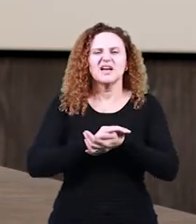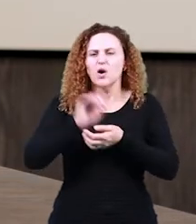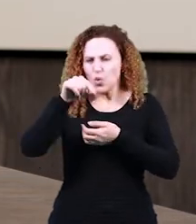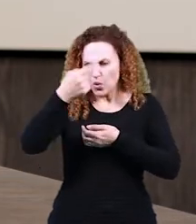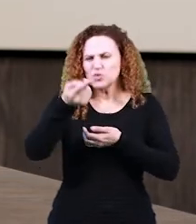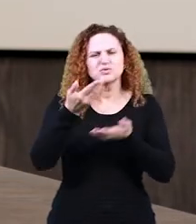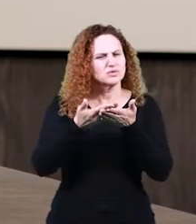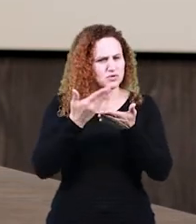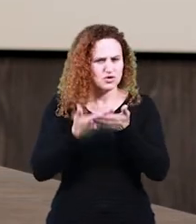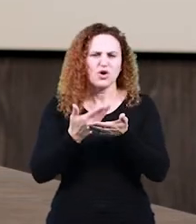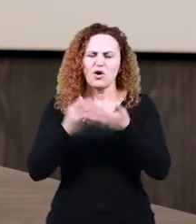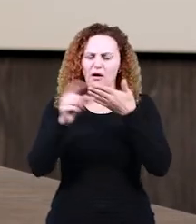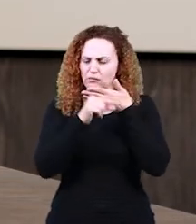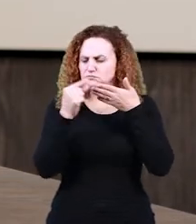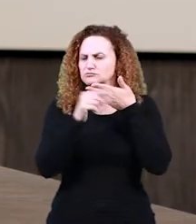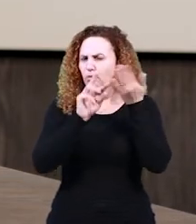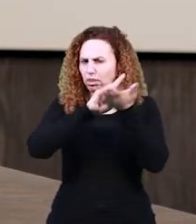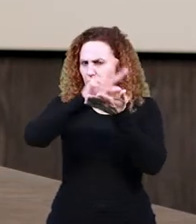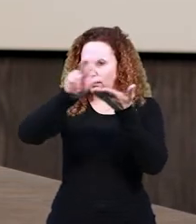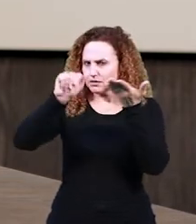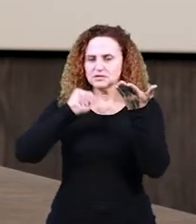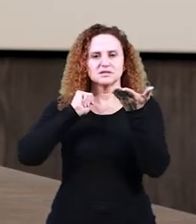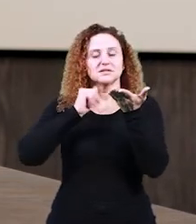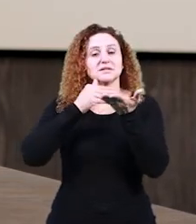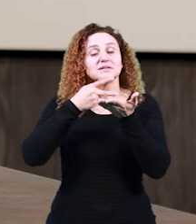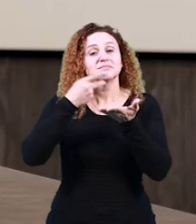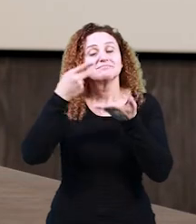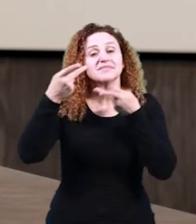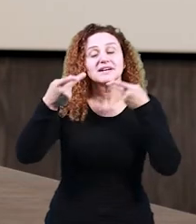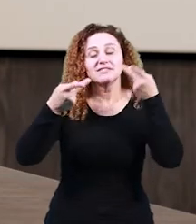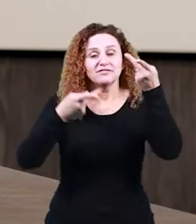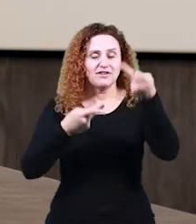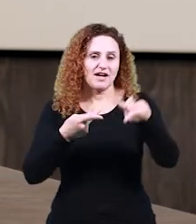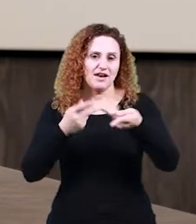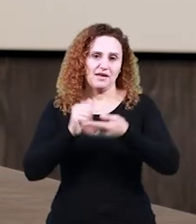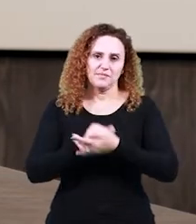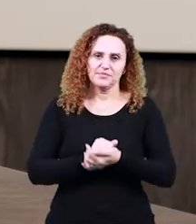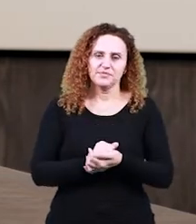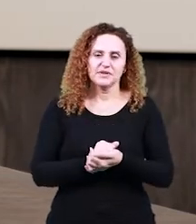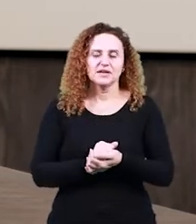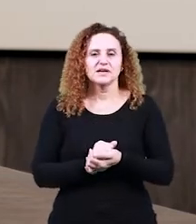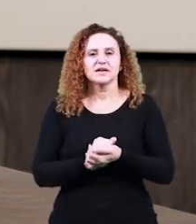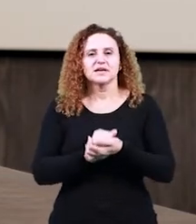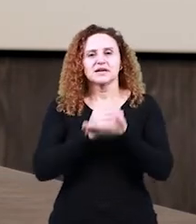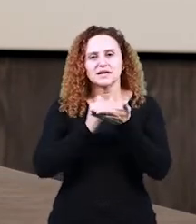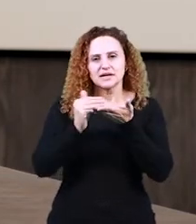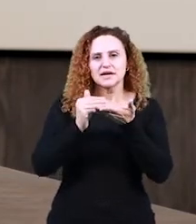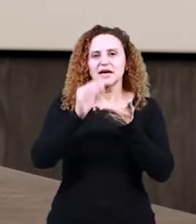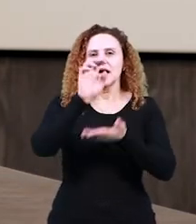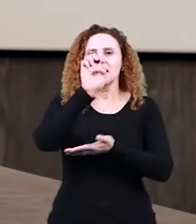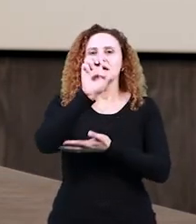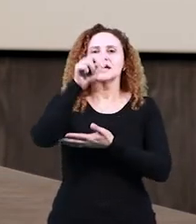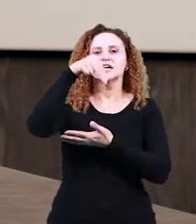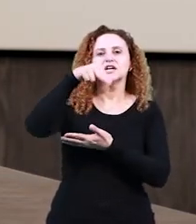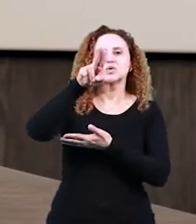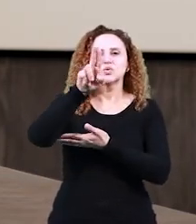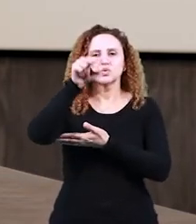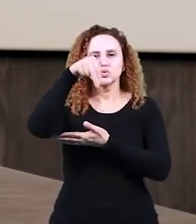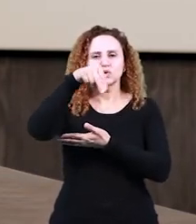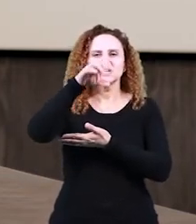se interessaram então pela fala ou pela enunciação. Banveniste, por exemplo, chamava de enunciação, a fala de enunciação.